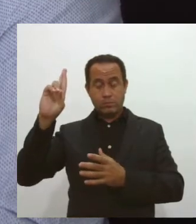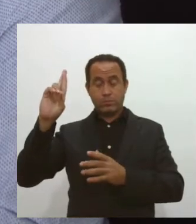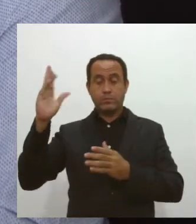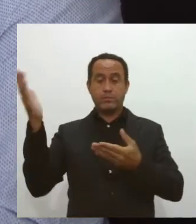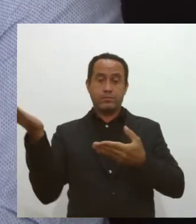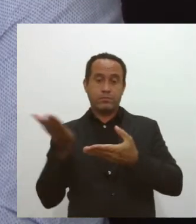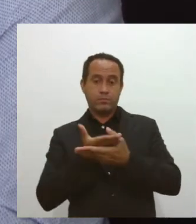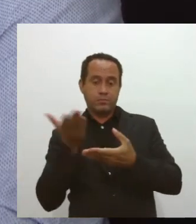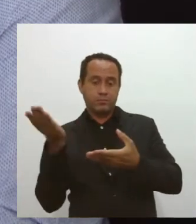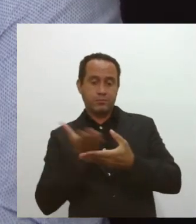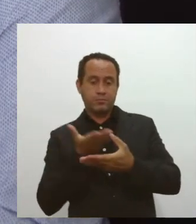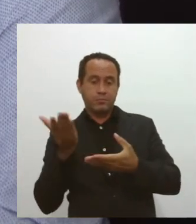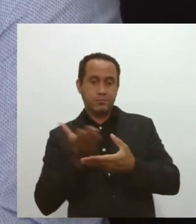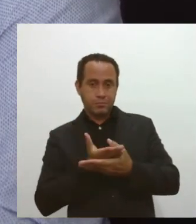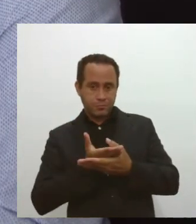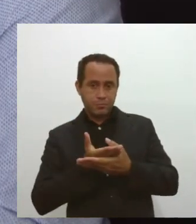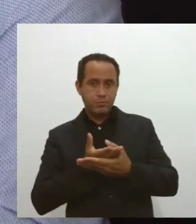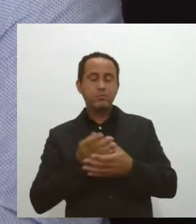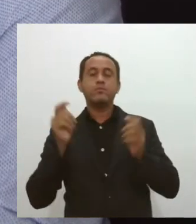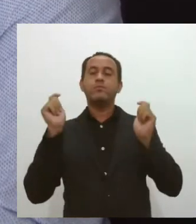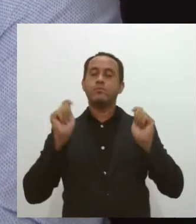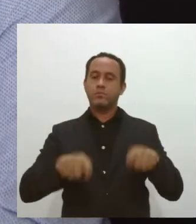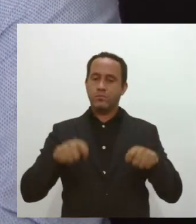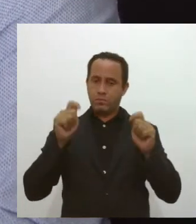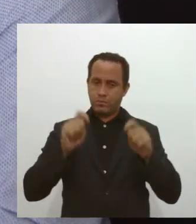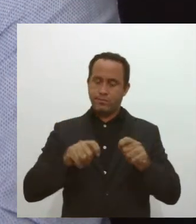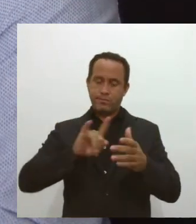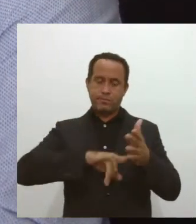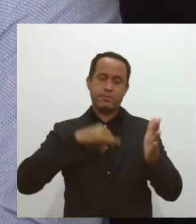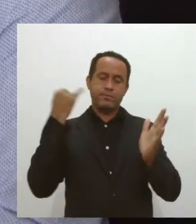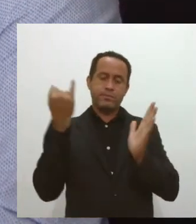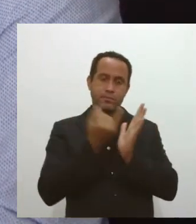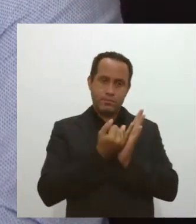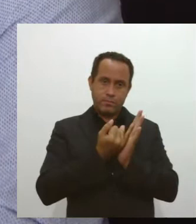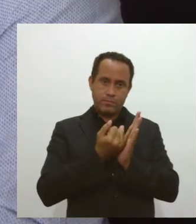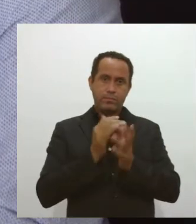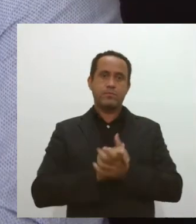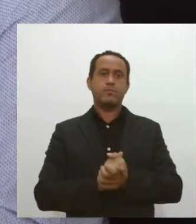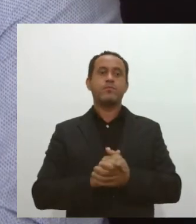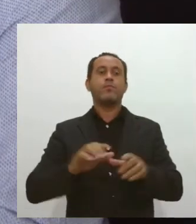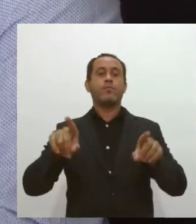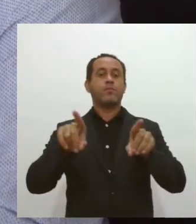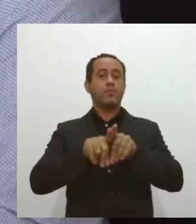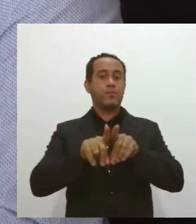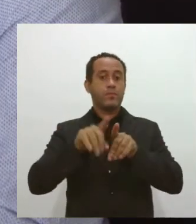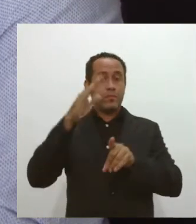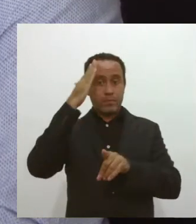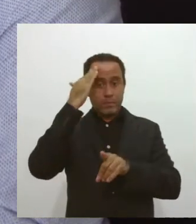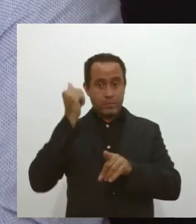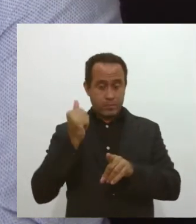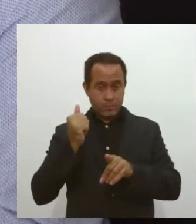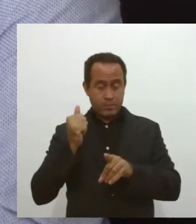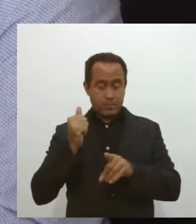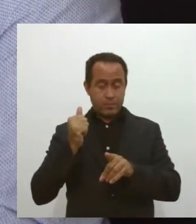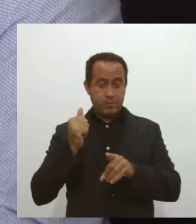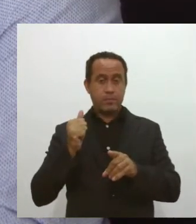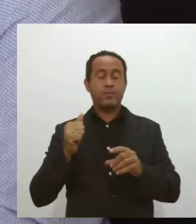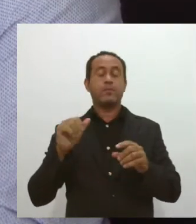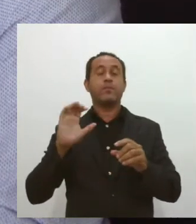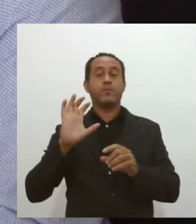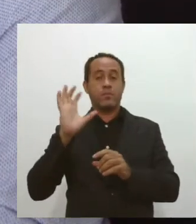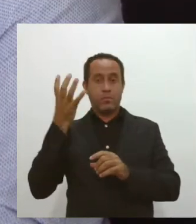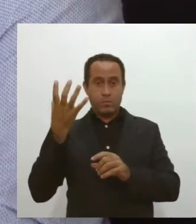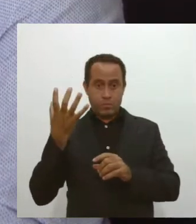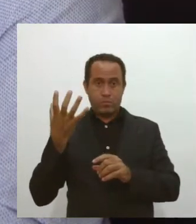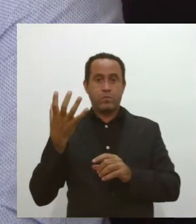administrativo que pode culminar na aplicação de multa pecuniária. Além disso, a gente sabe que os casos de reincidência podem ser